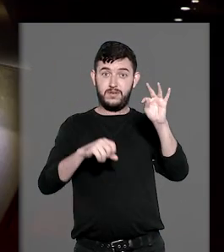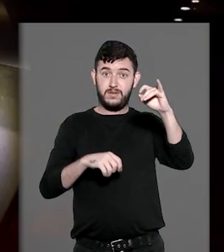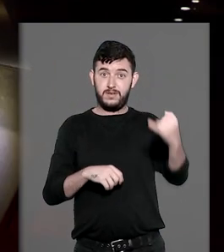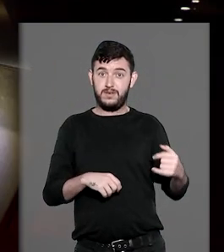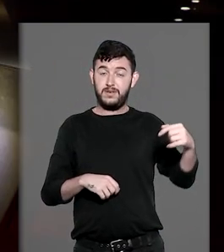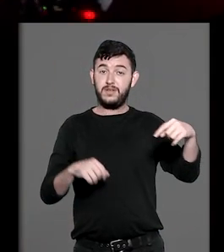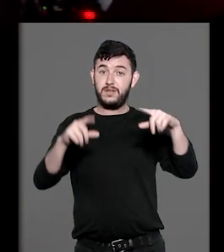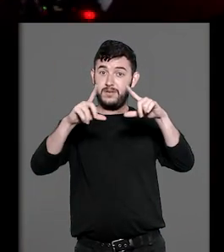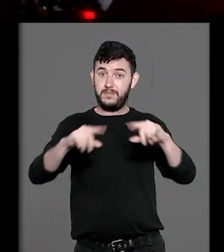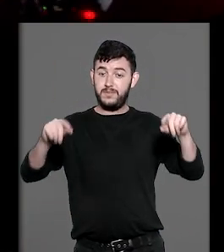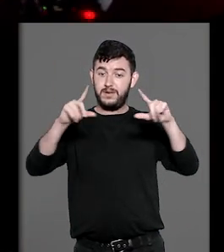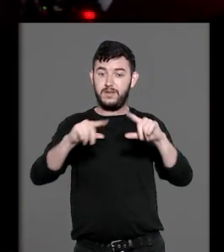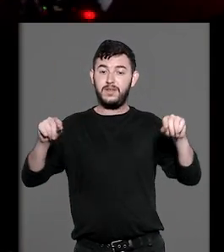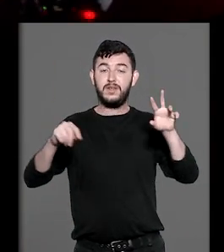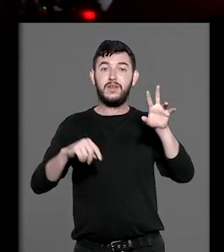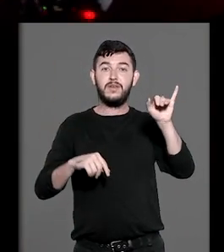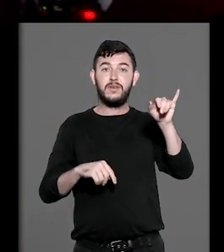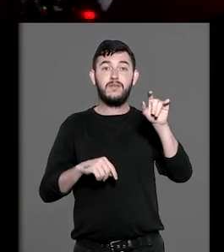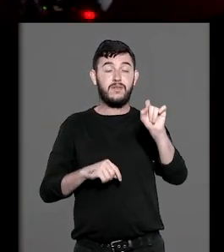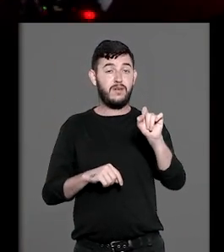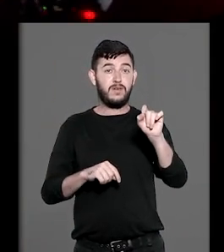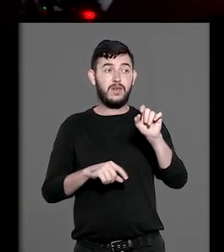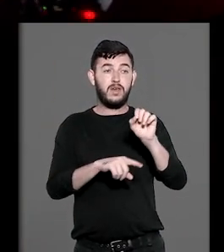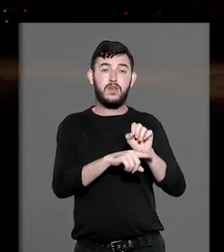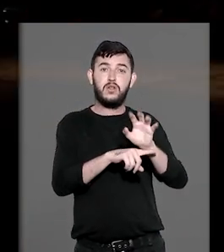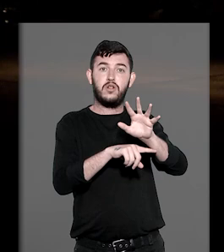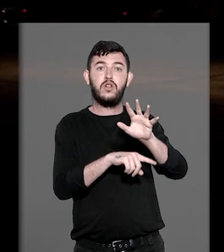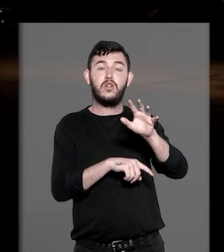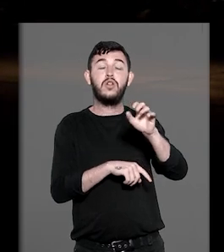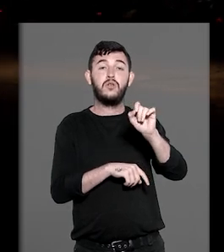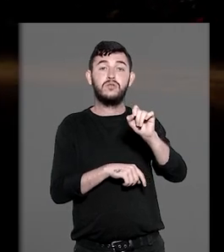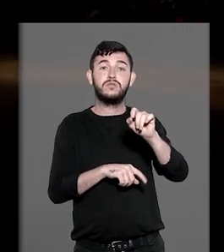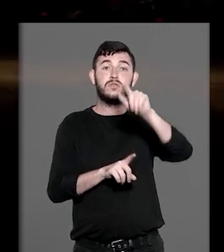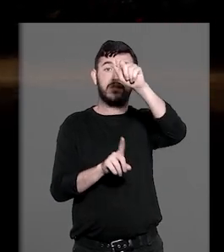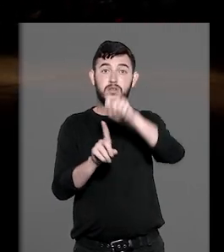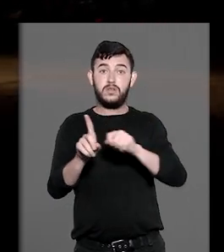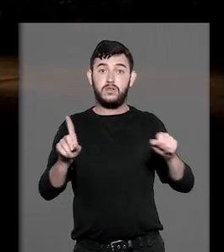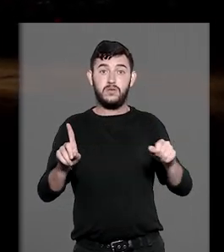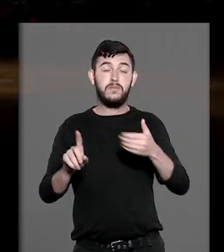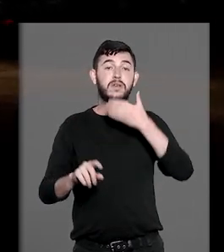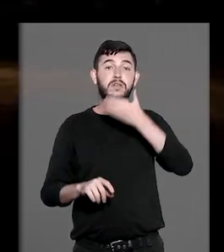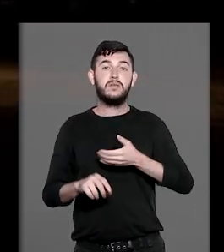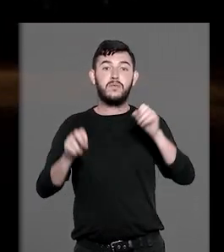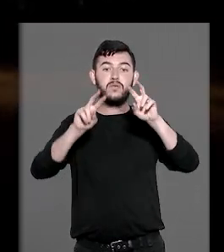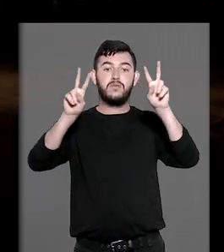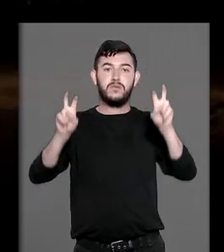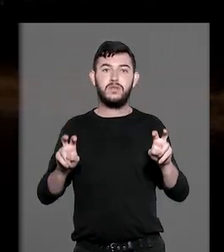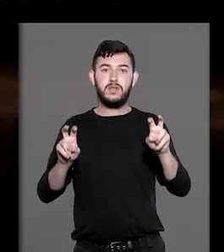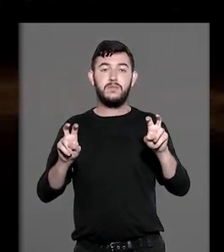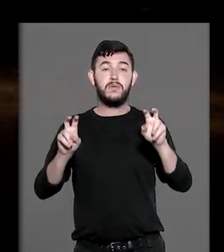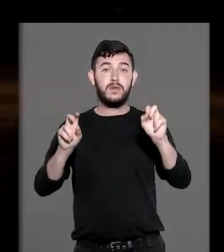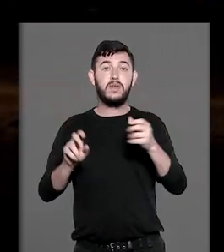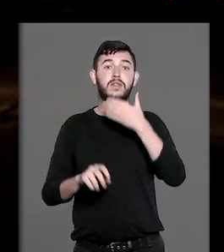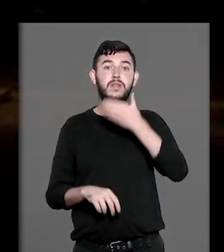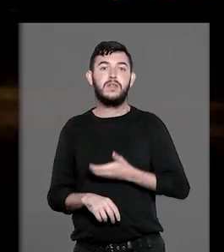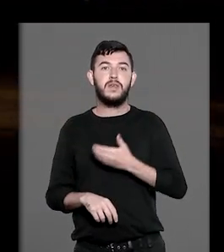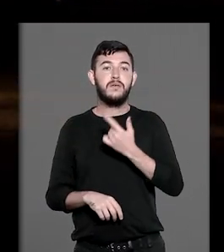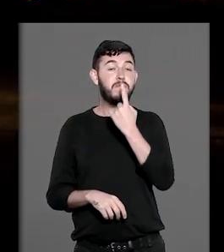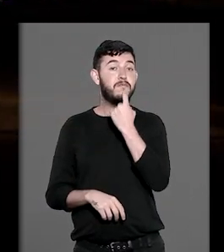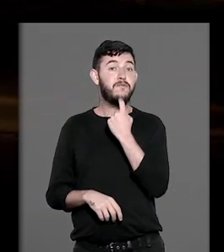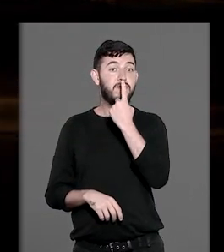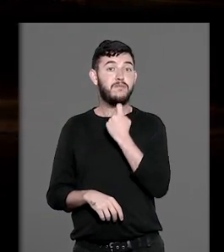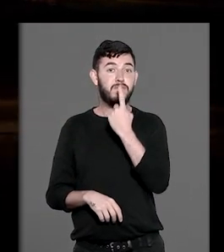em Brasília, que vai ficar iluminada durante todo este mês dentro da campanha do Dezembro Vermelho.